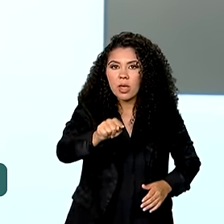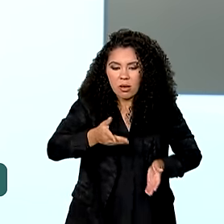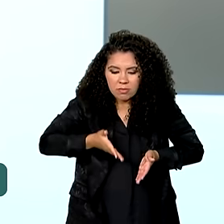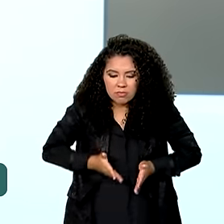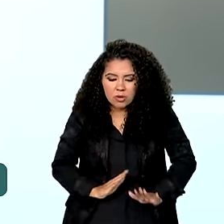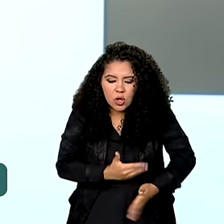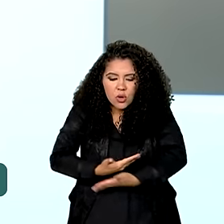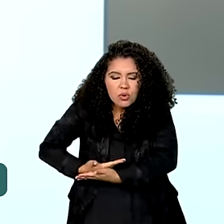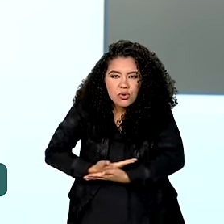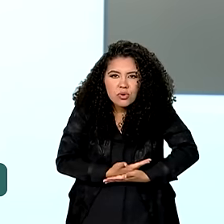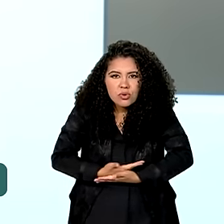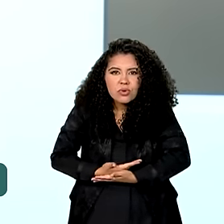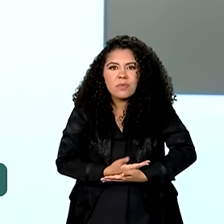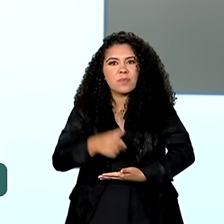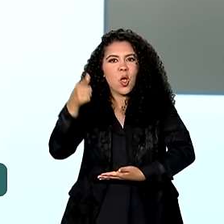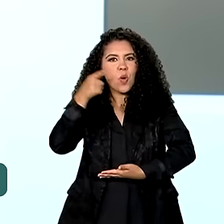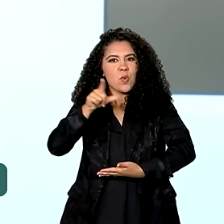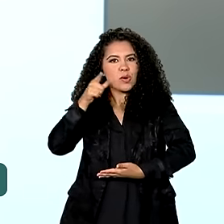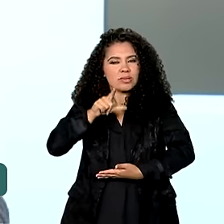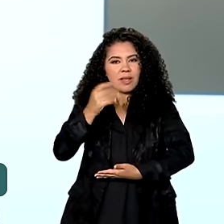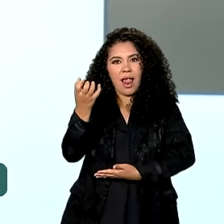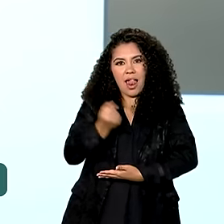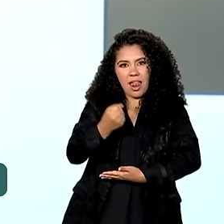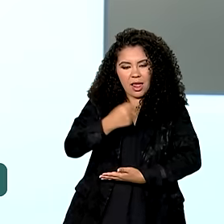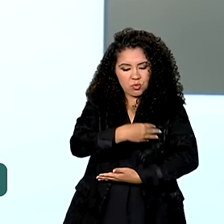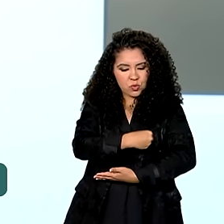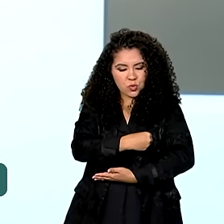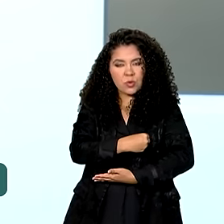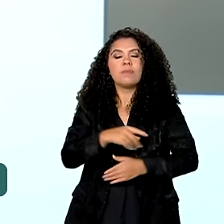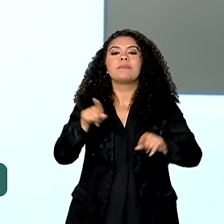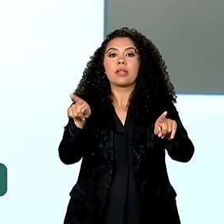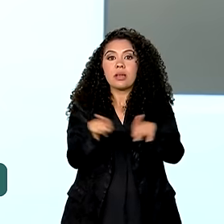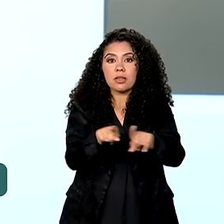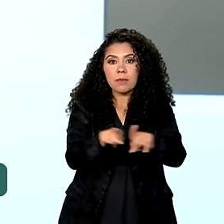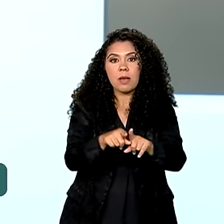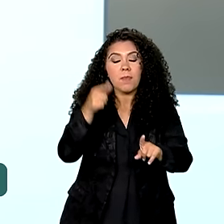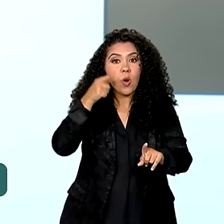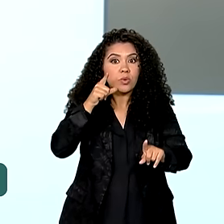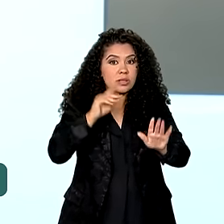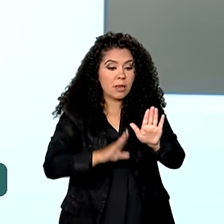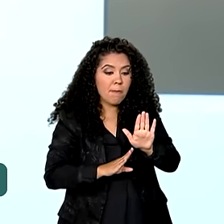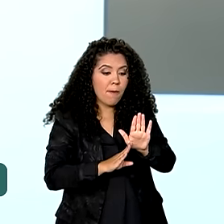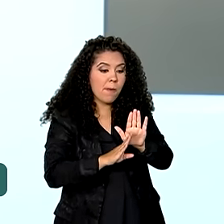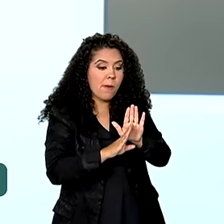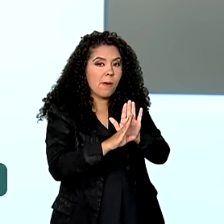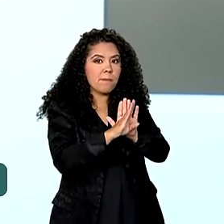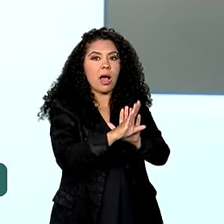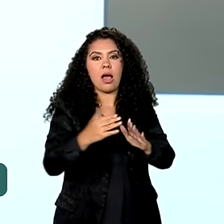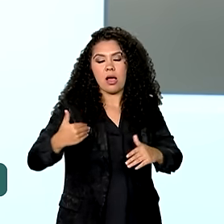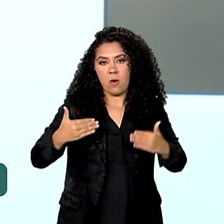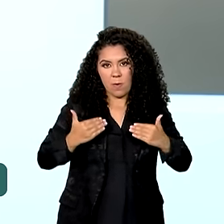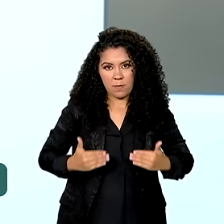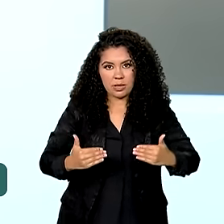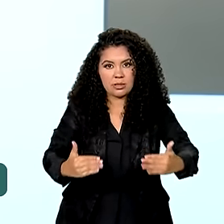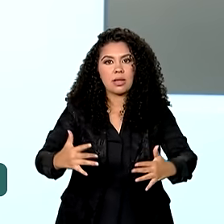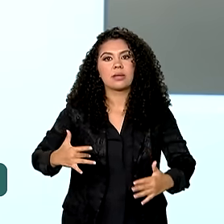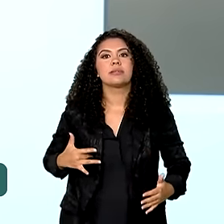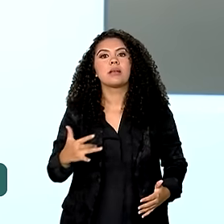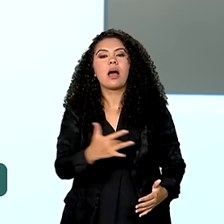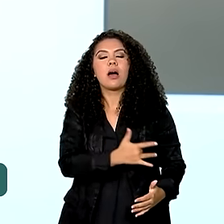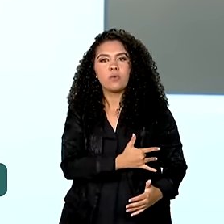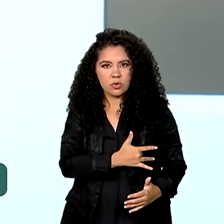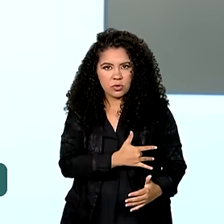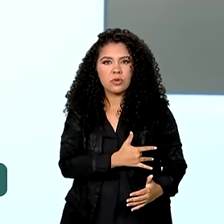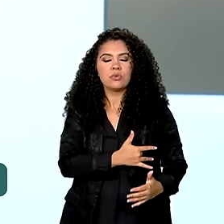foram beneficiados. E para aumentar ainda mais esse quantitativo, o Ministério da Saúde lançou